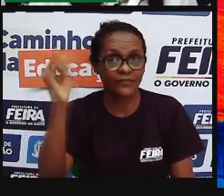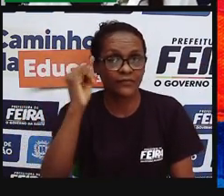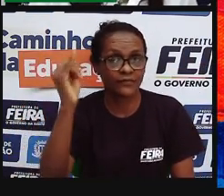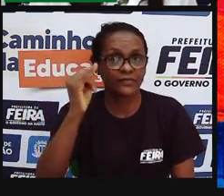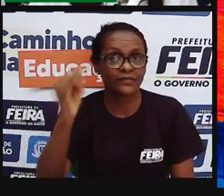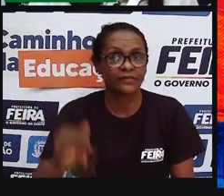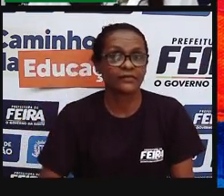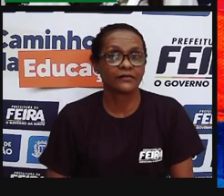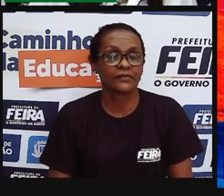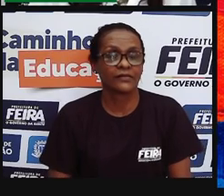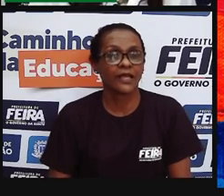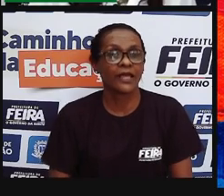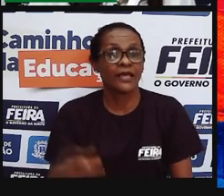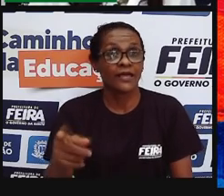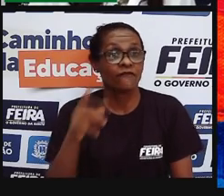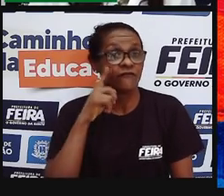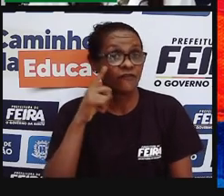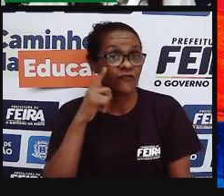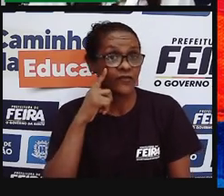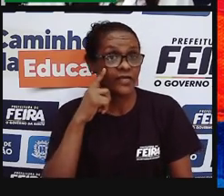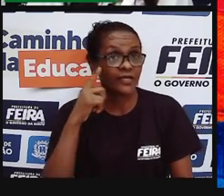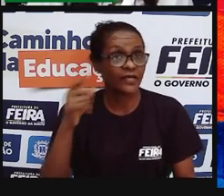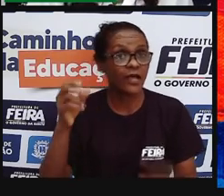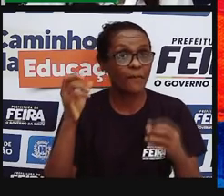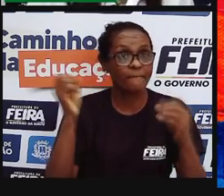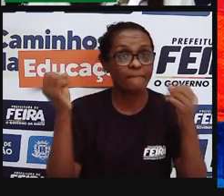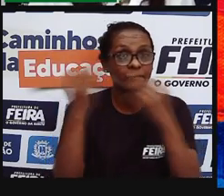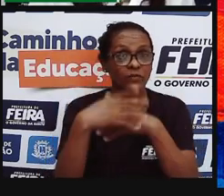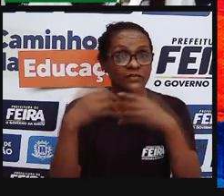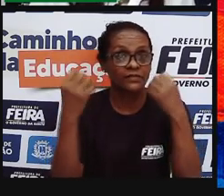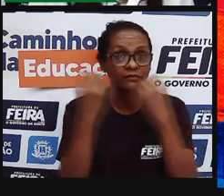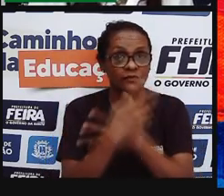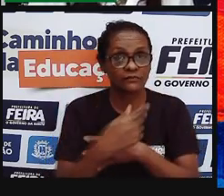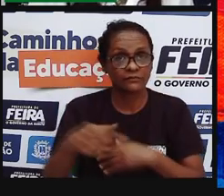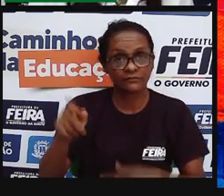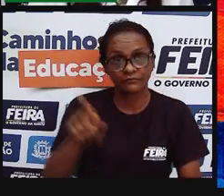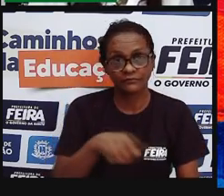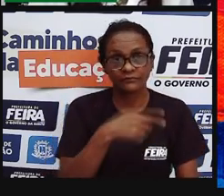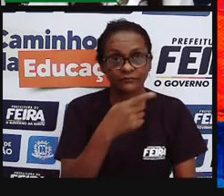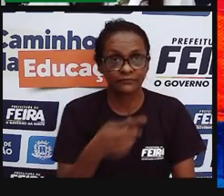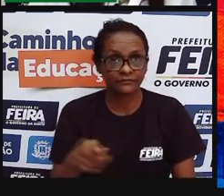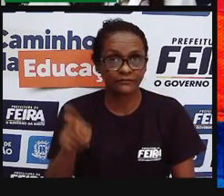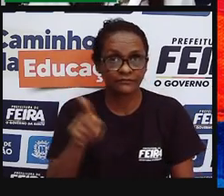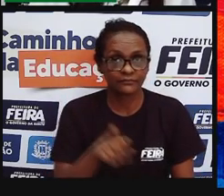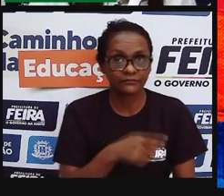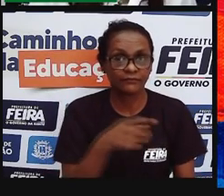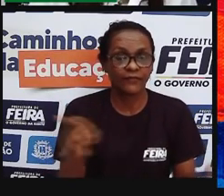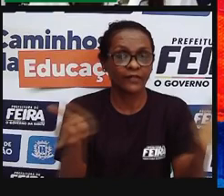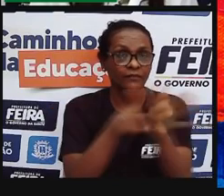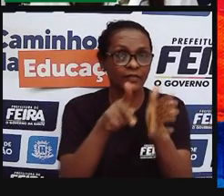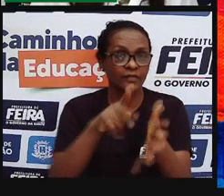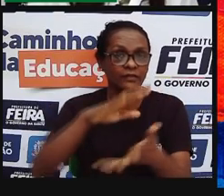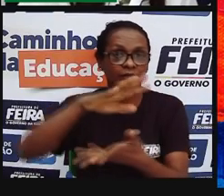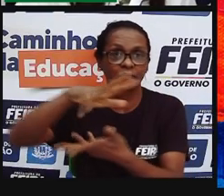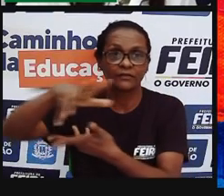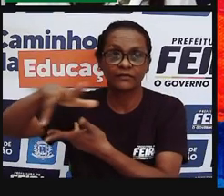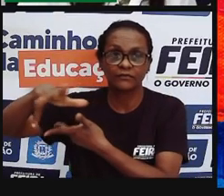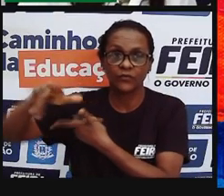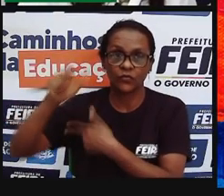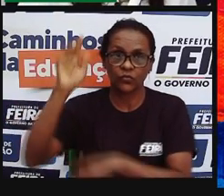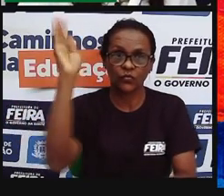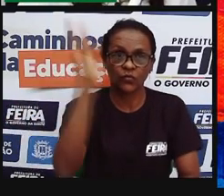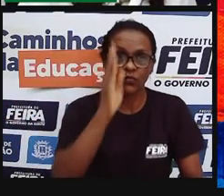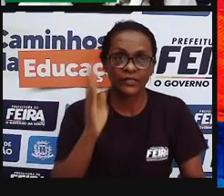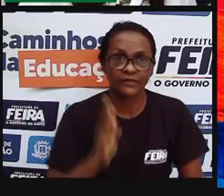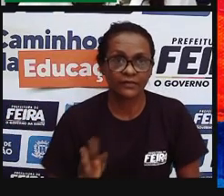a gente, então, vai pensar aqui algumas músicas, né? E os biomas do Brasil. E olha só, eu trago